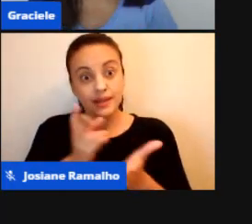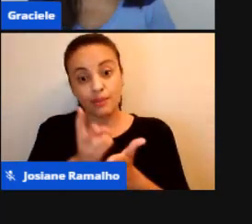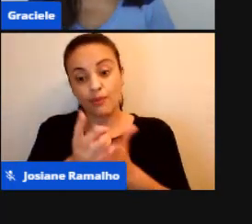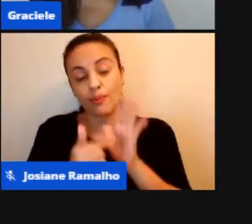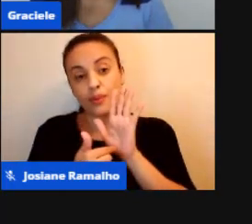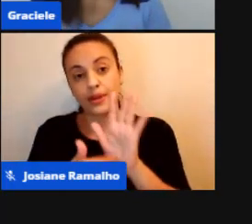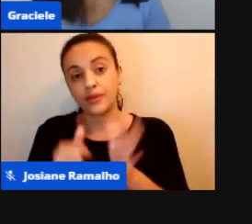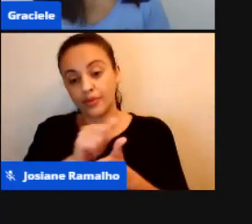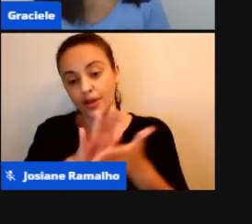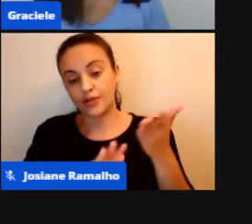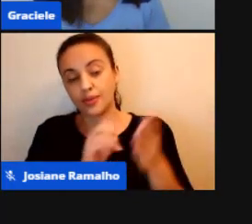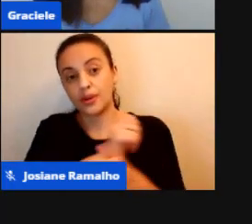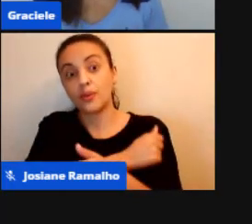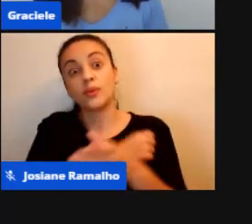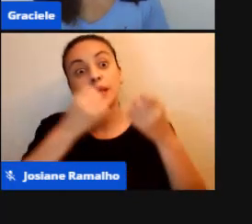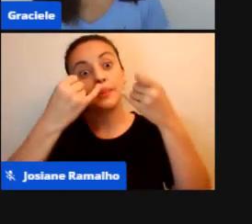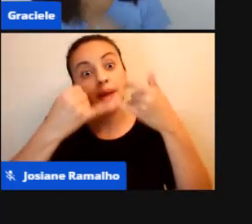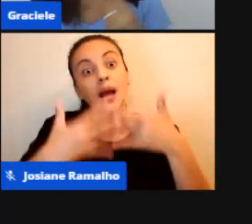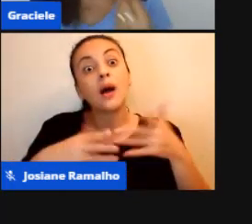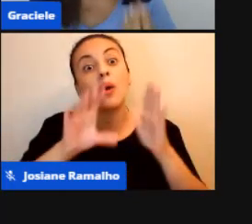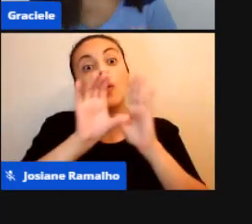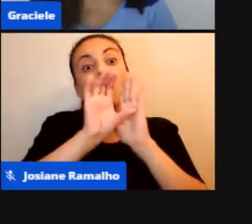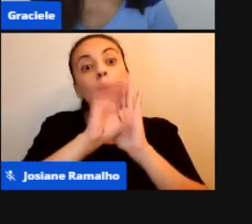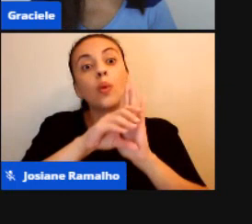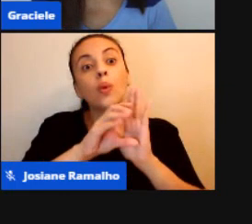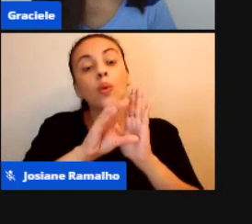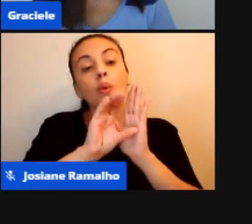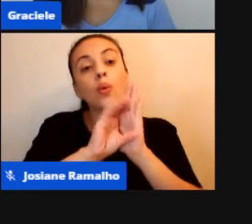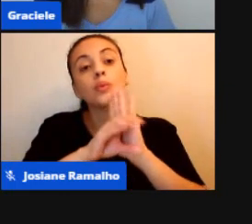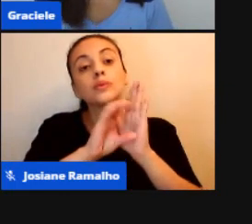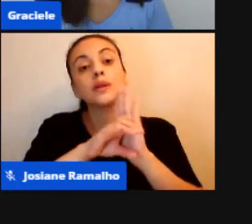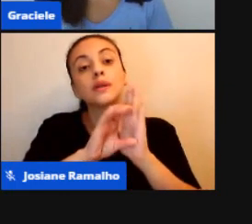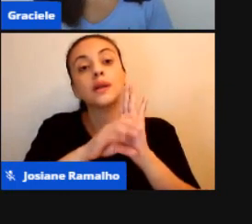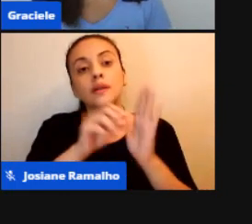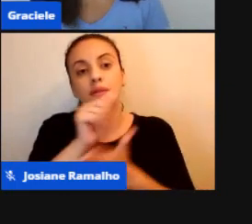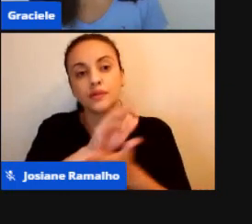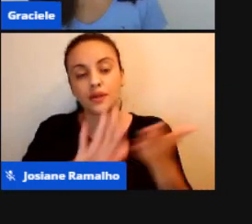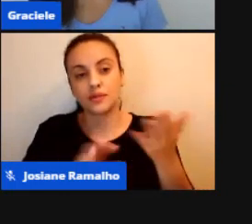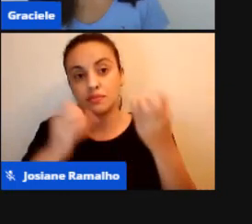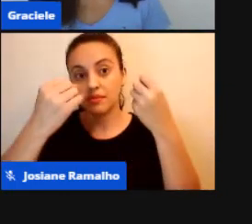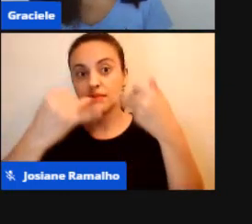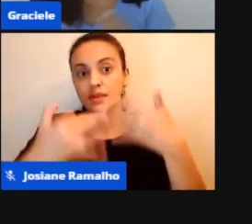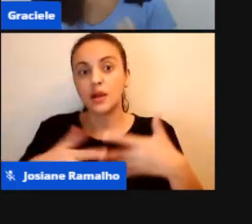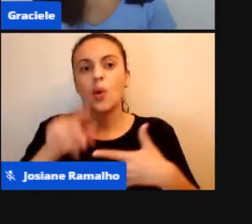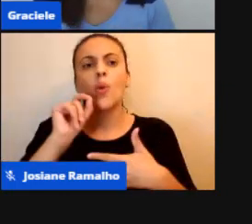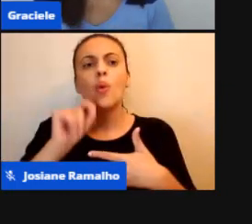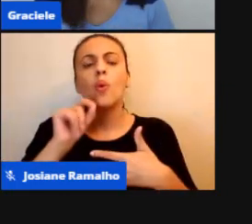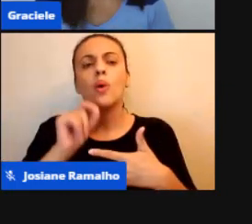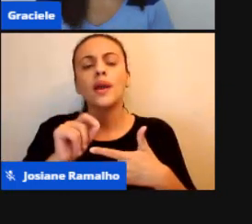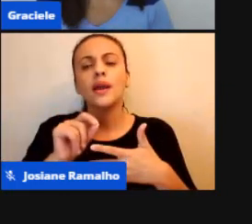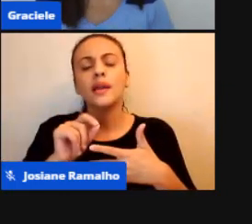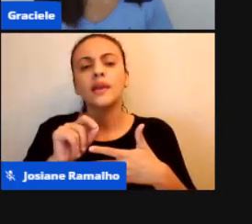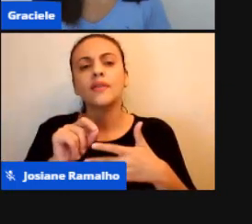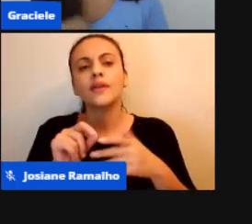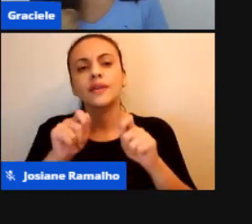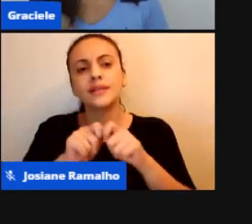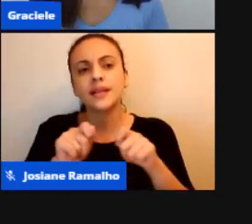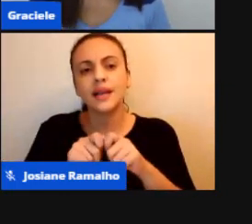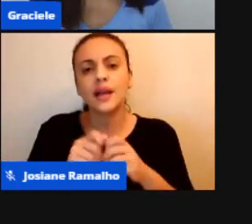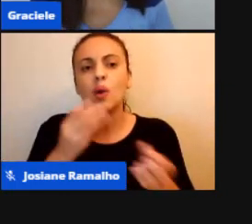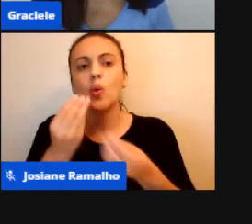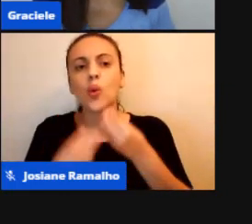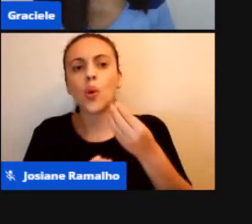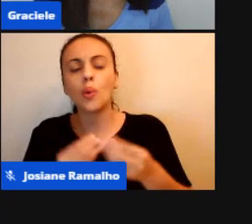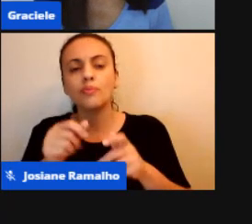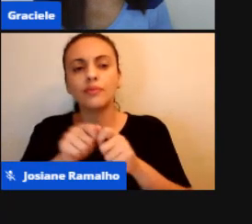o conceito dessa atividade, explicar para o aluno o que vai ser trabalhado, como será trabalhado, se